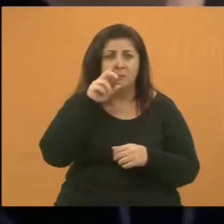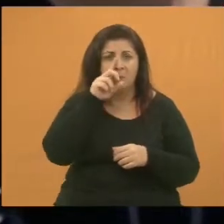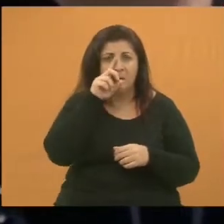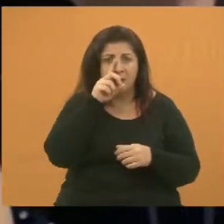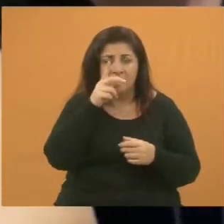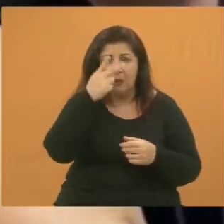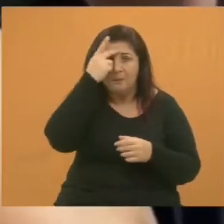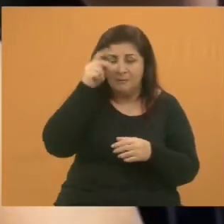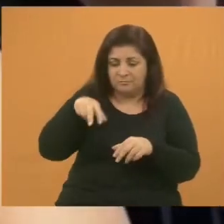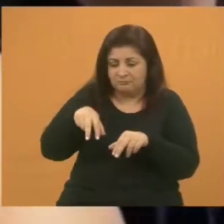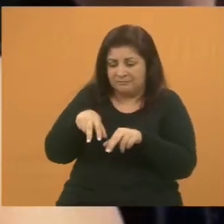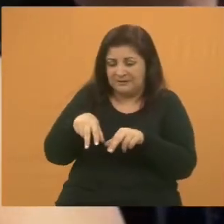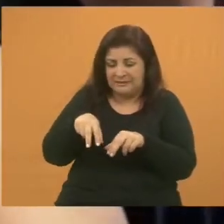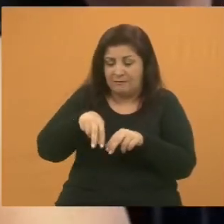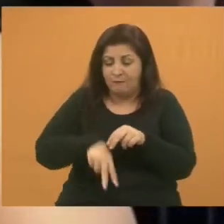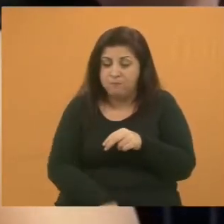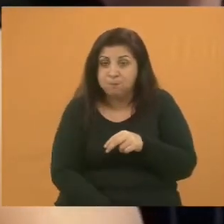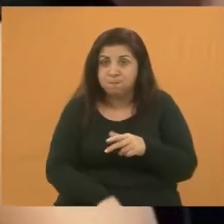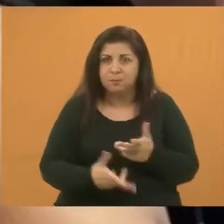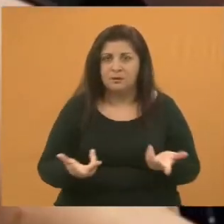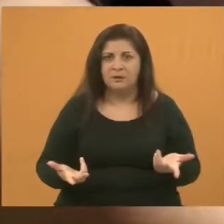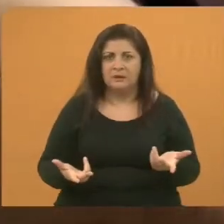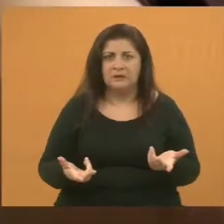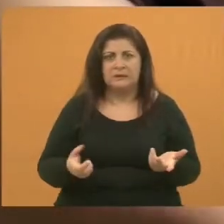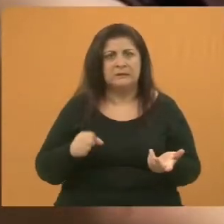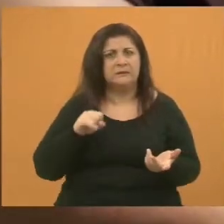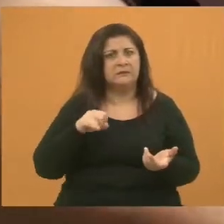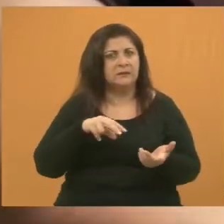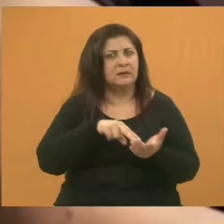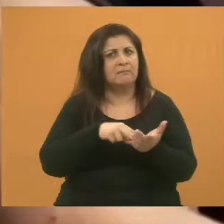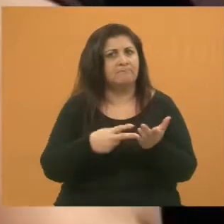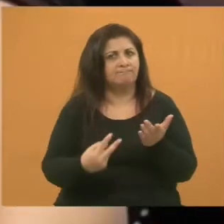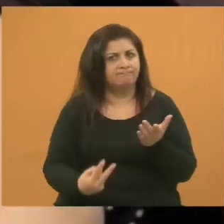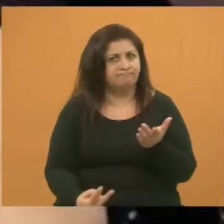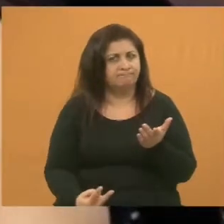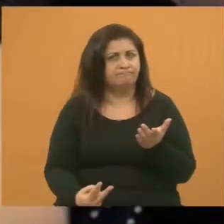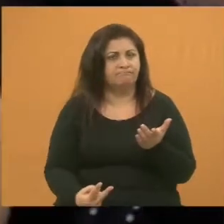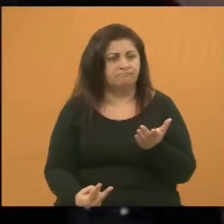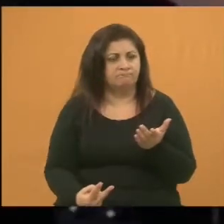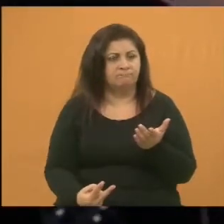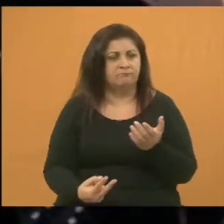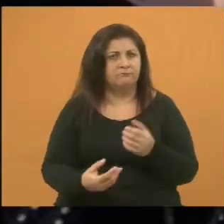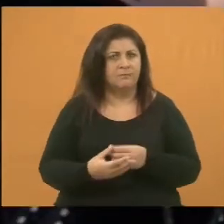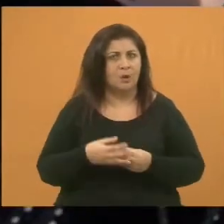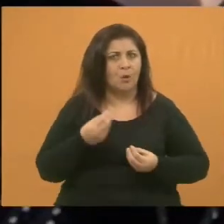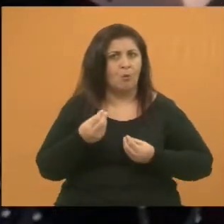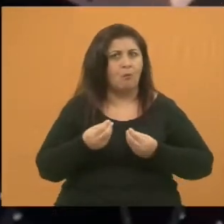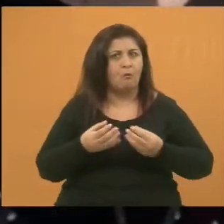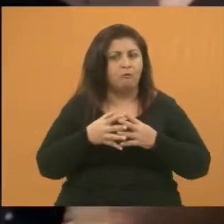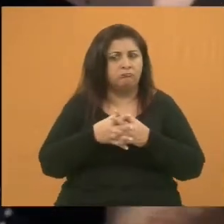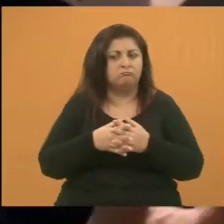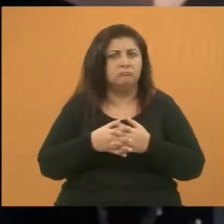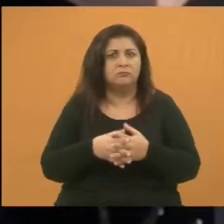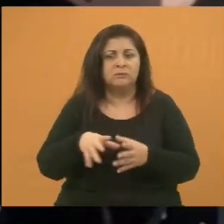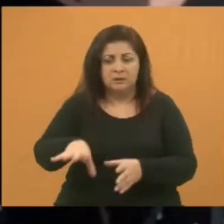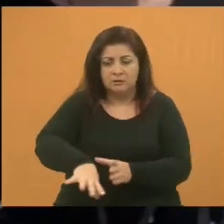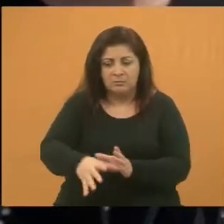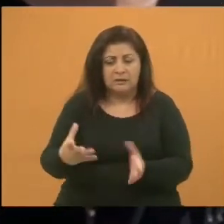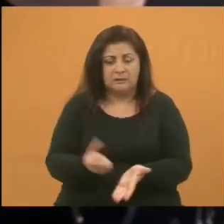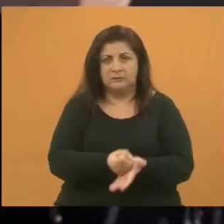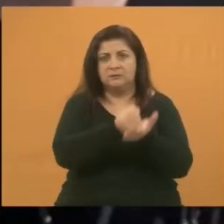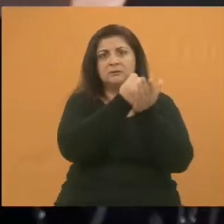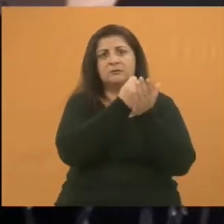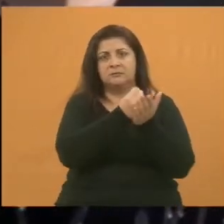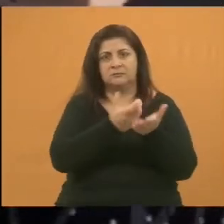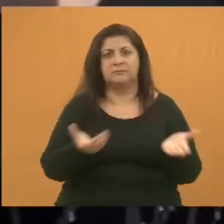beirada e cair. E se cair ali nessa vala, nesse buraco, vai ter dificuldade para tirar. Então, a maior preocupação